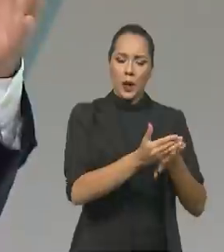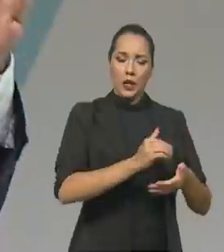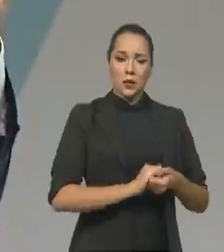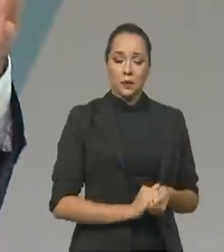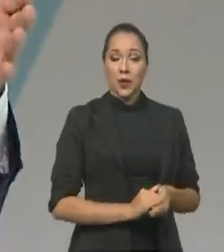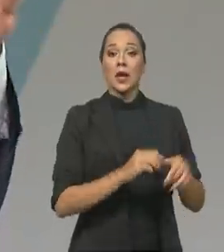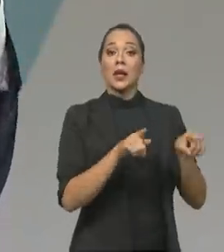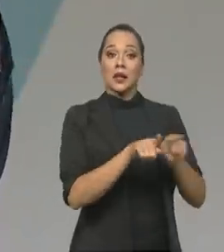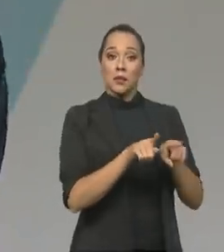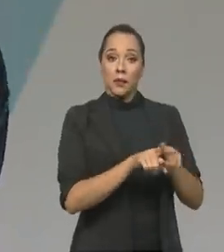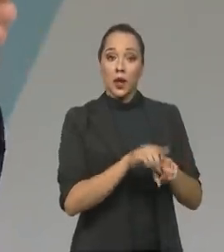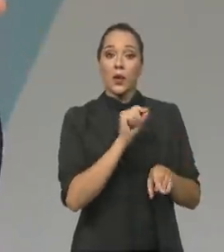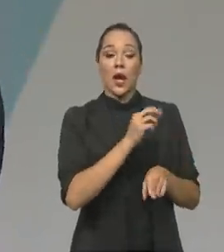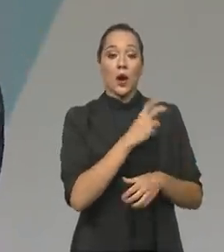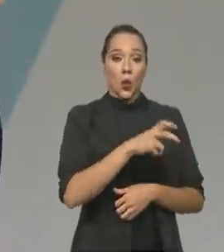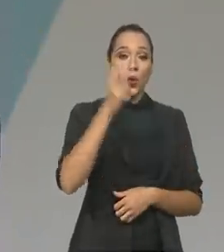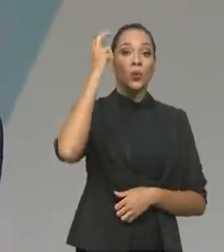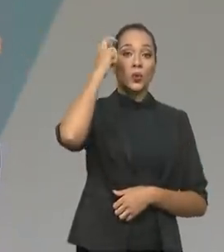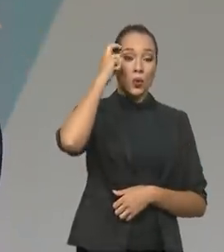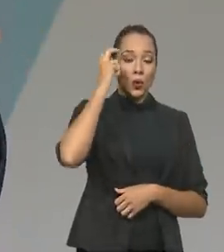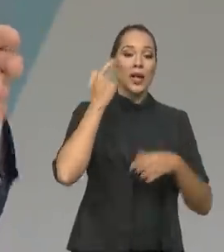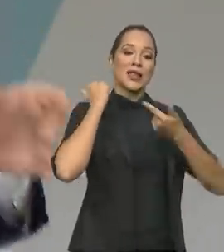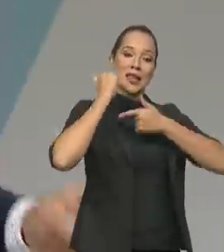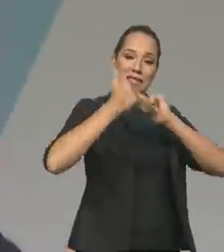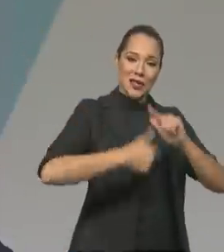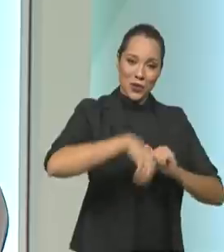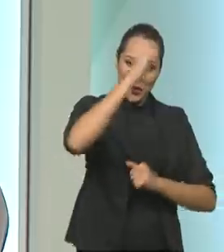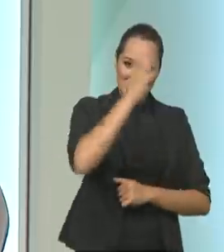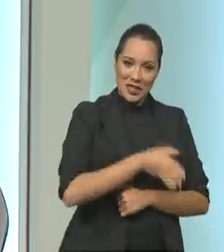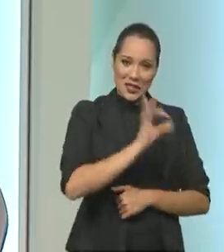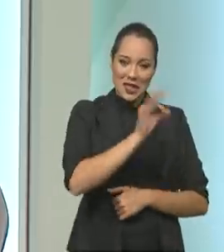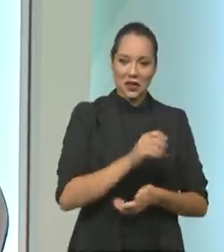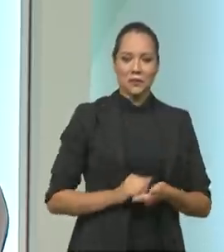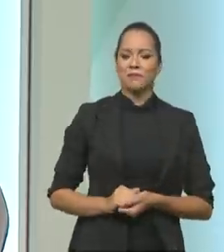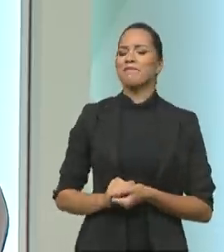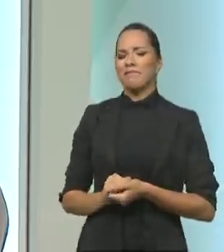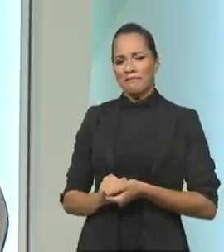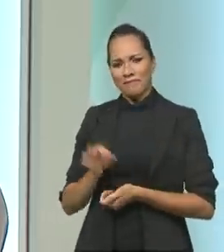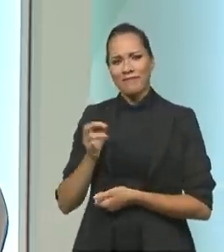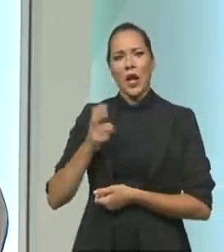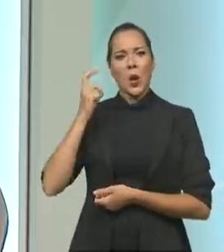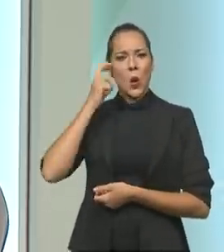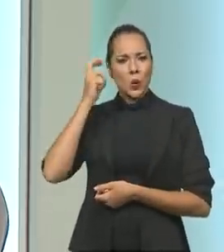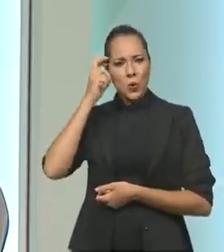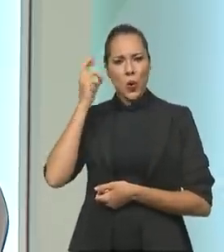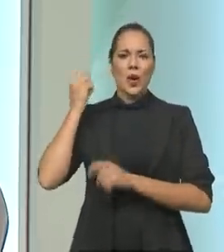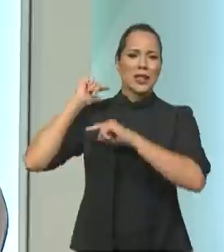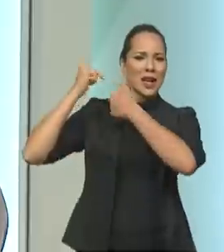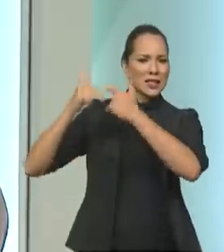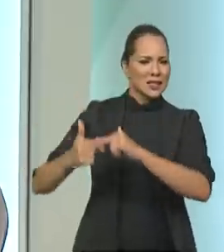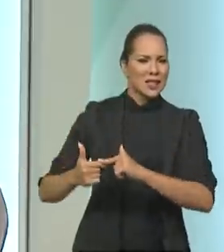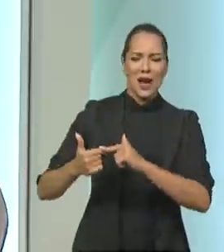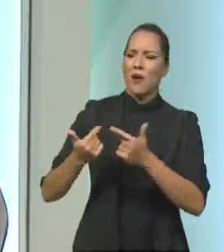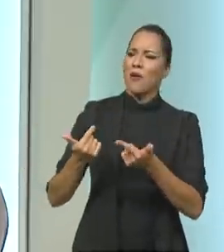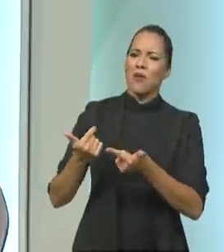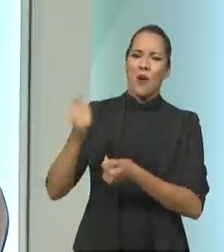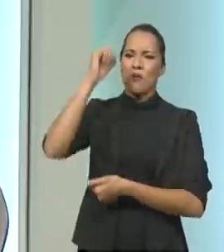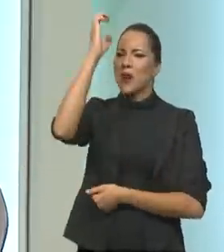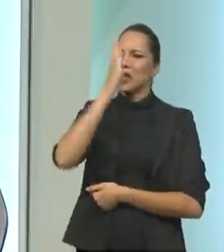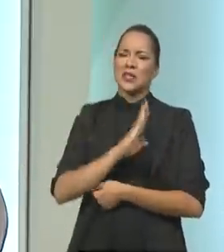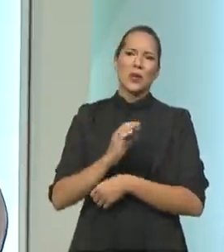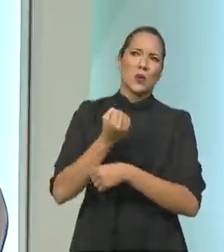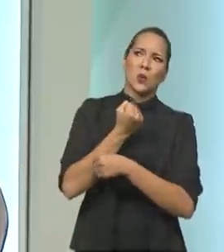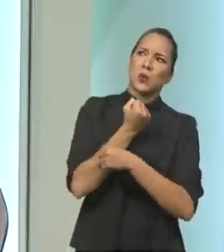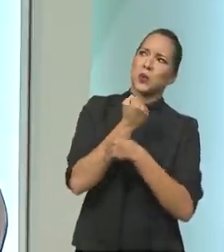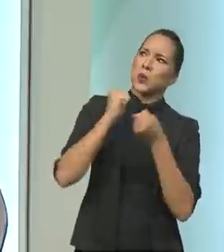programa. Também é a cultura e a tradição do Brasil, não é isso, ministro? A cultura, a tradição, né? Você tem os novos ritmos brasileiros. O Brasil é um caleidoscópio